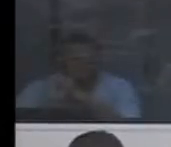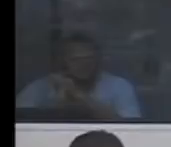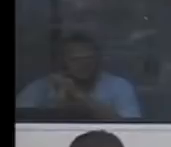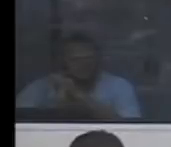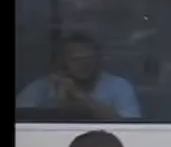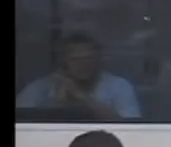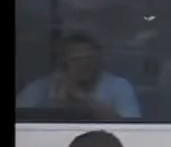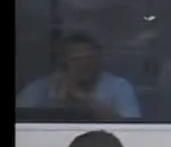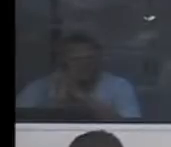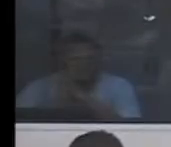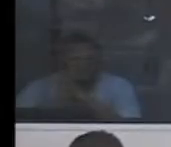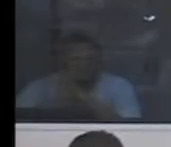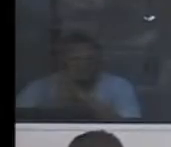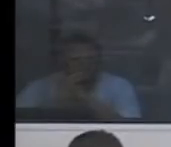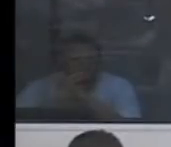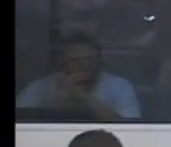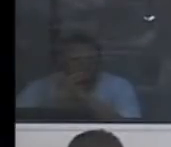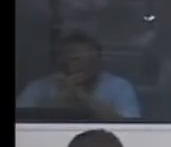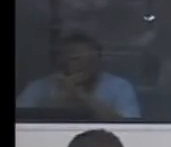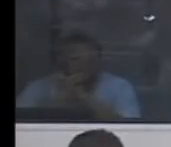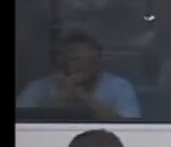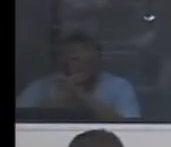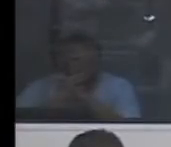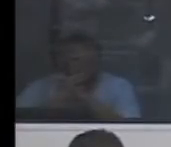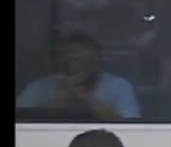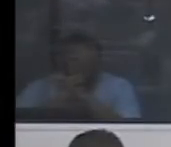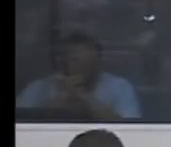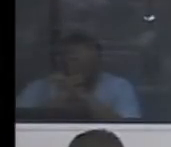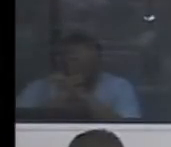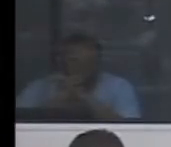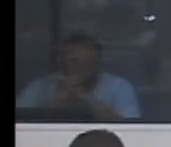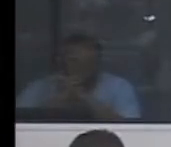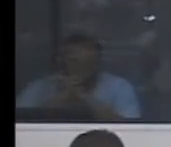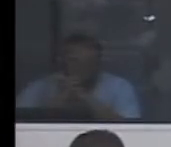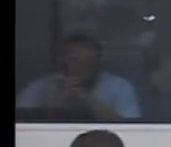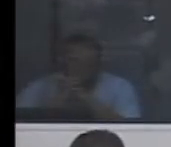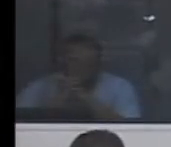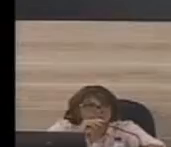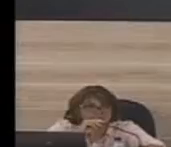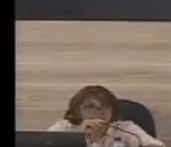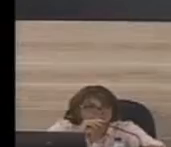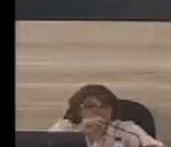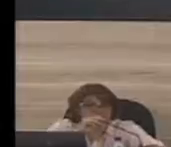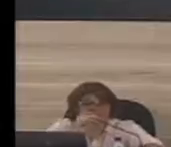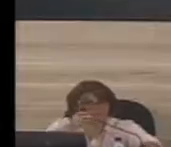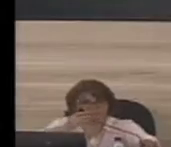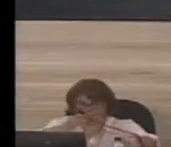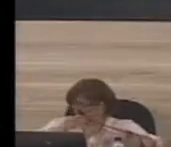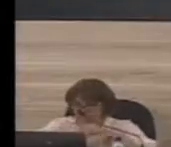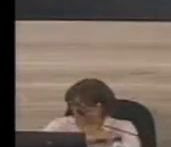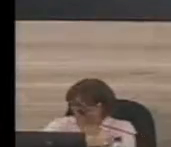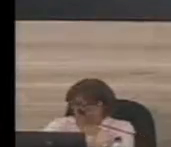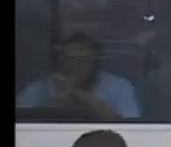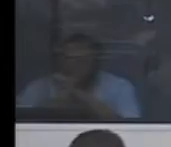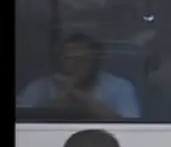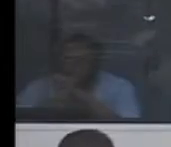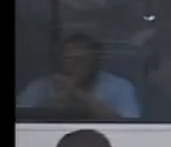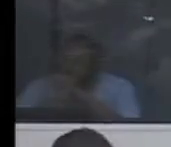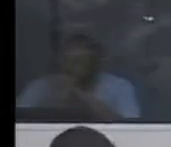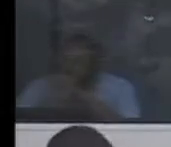Bogo, Sim, Luiz Fernando Silveira, Sim, Dr. Amaira, Sim, Newton Santos,